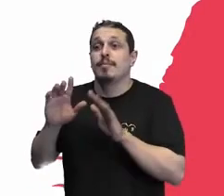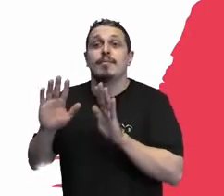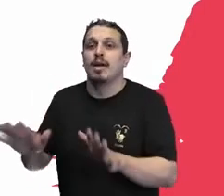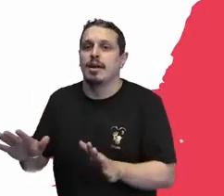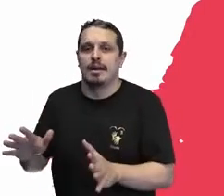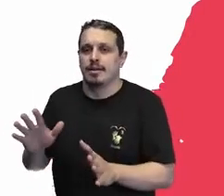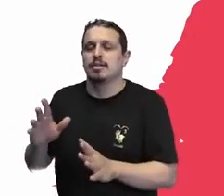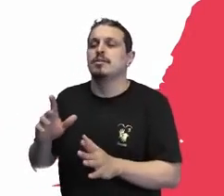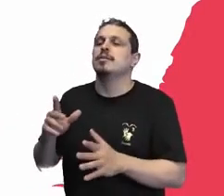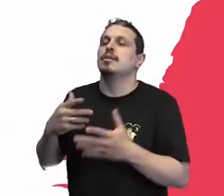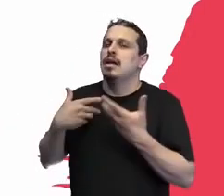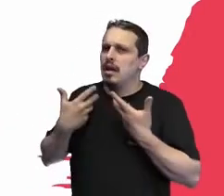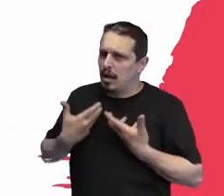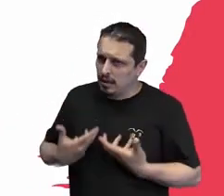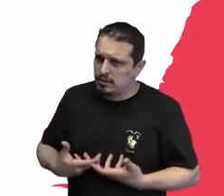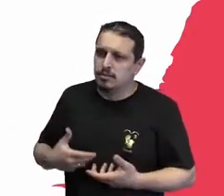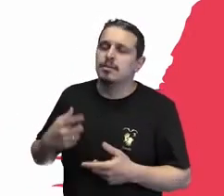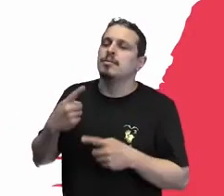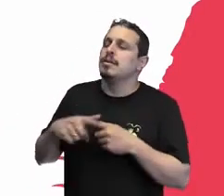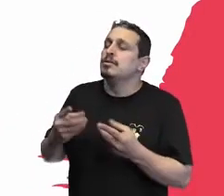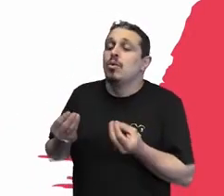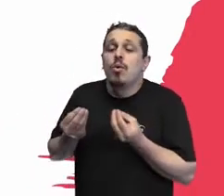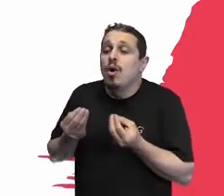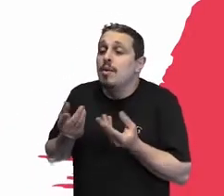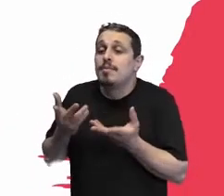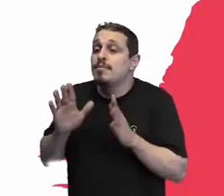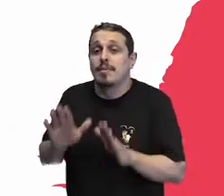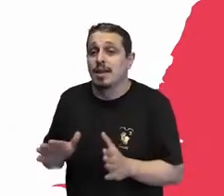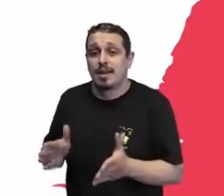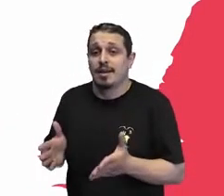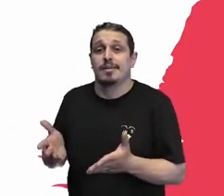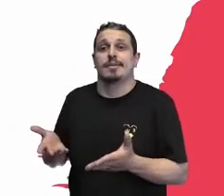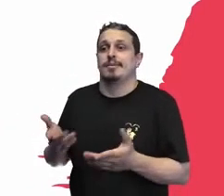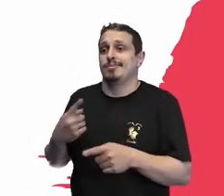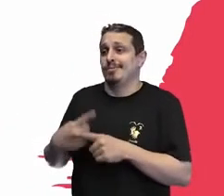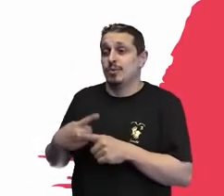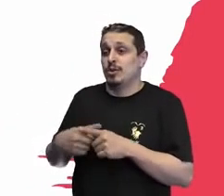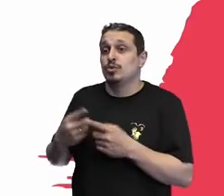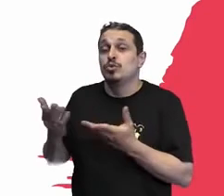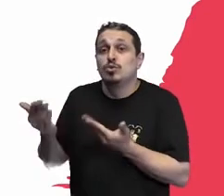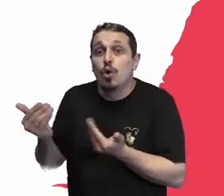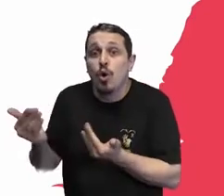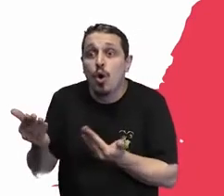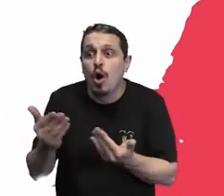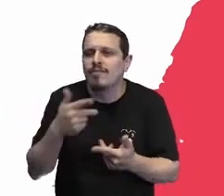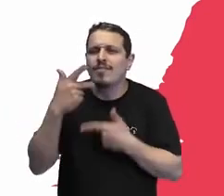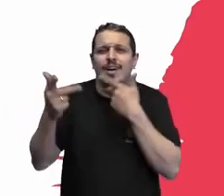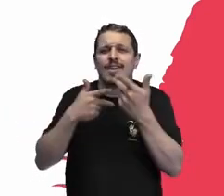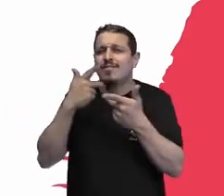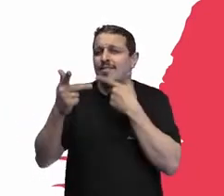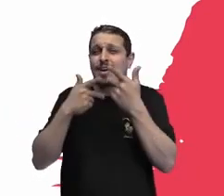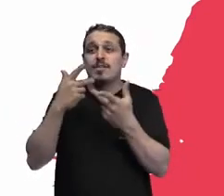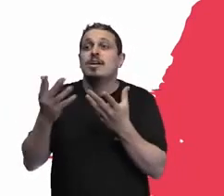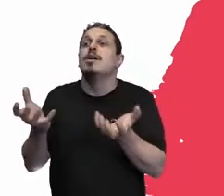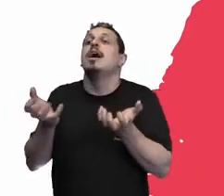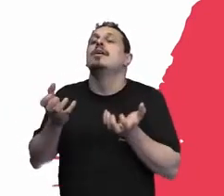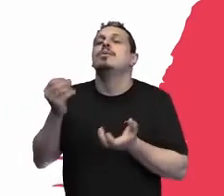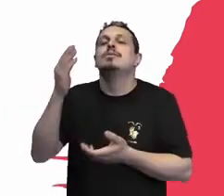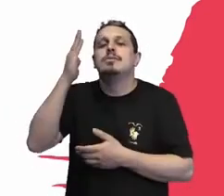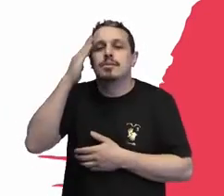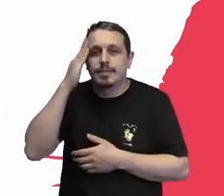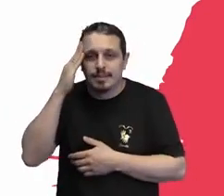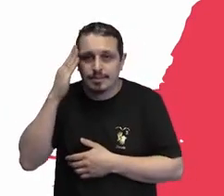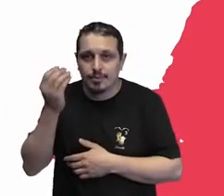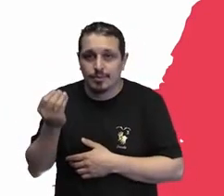cansa, mas a gente não tem como parar. Porque metade da plateia, jovens com síndrome de Down, querendo saber como é que isso se viabiliza,